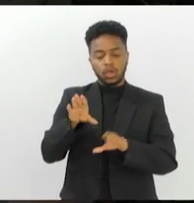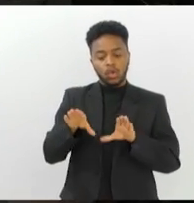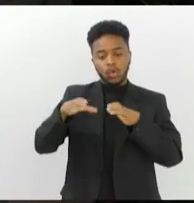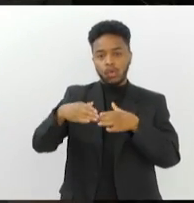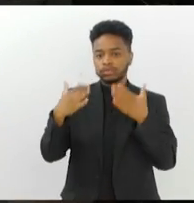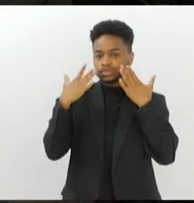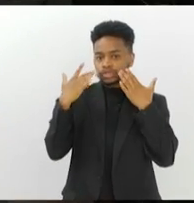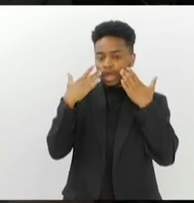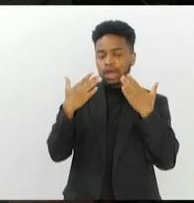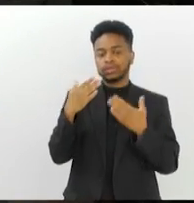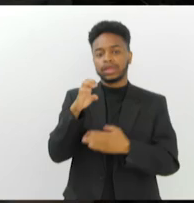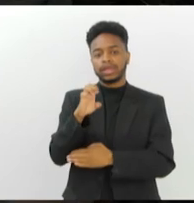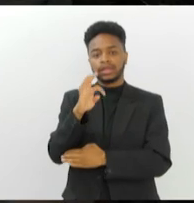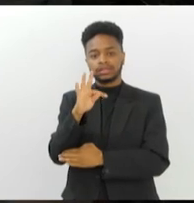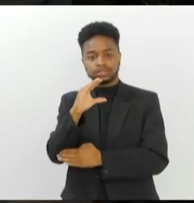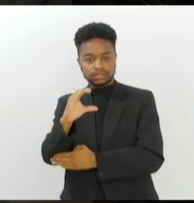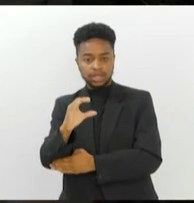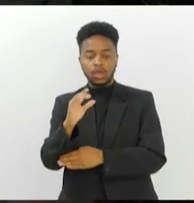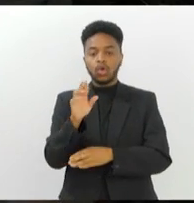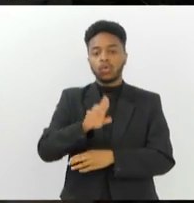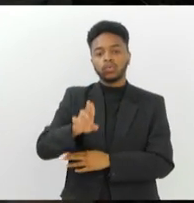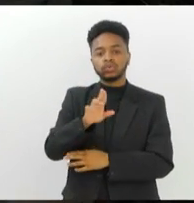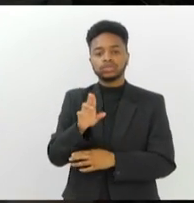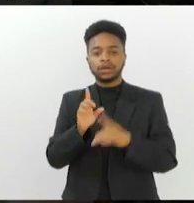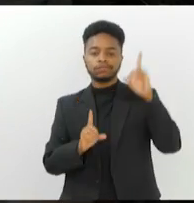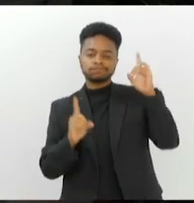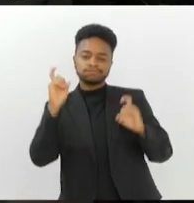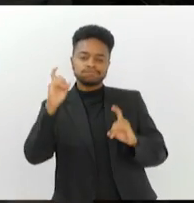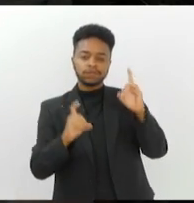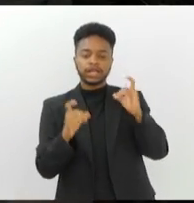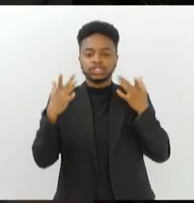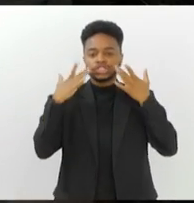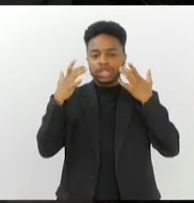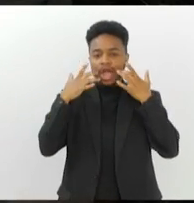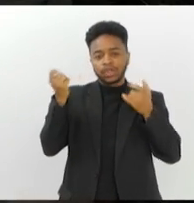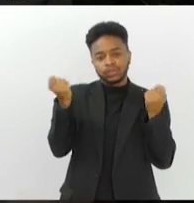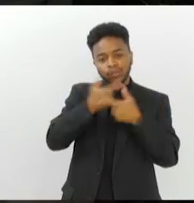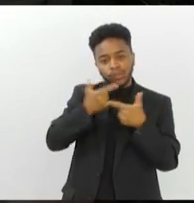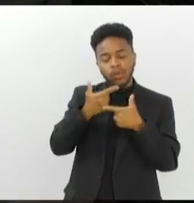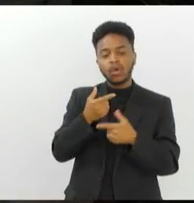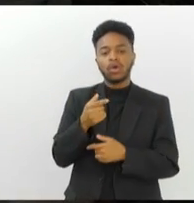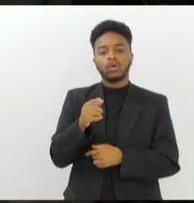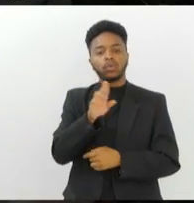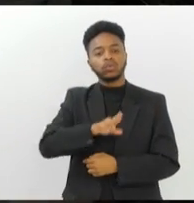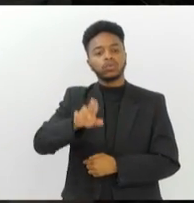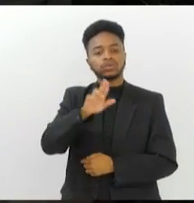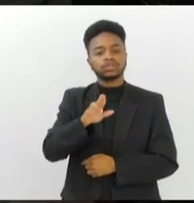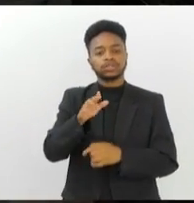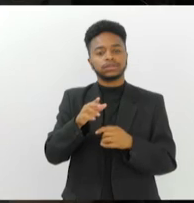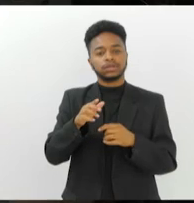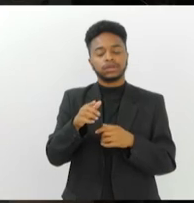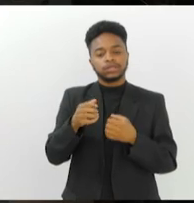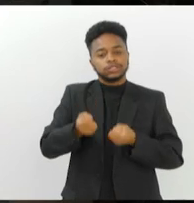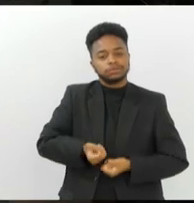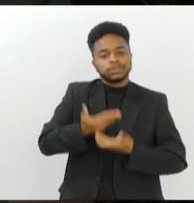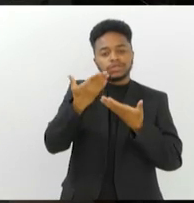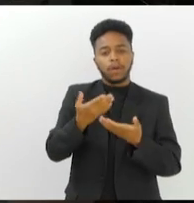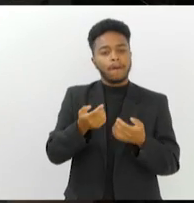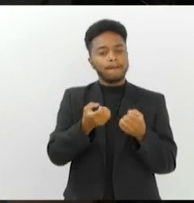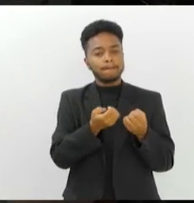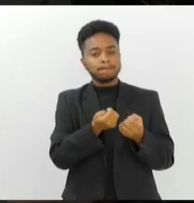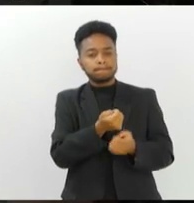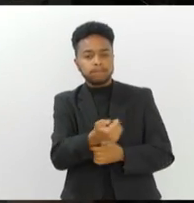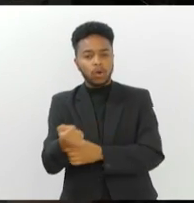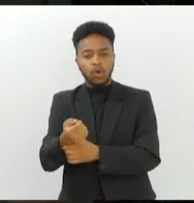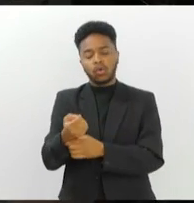tal vem se destacando por usar a mímica, o teatro e o humor, juntos numa linguagem ainda pouco explorada no cenário artístico